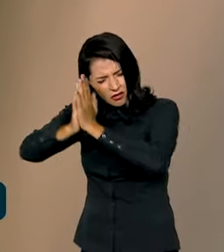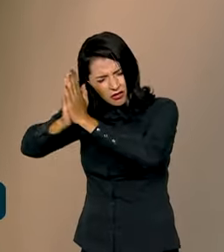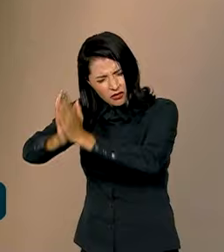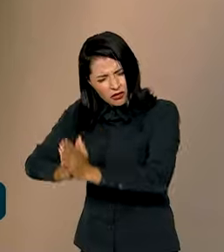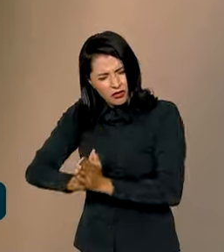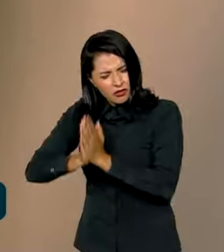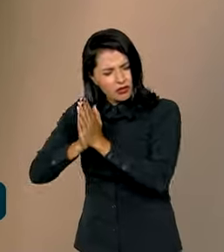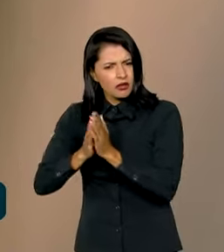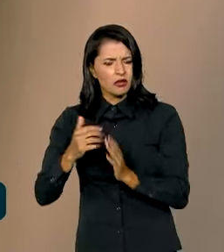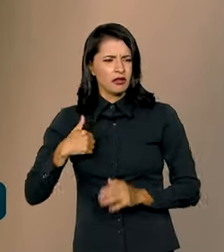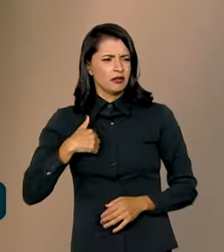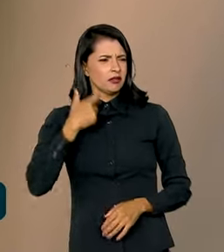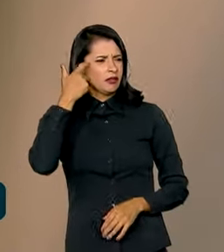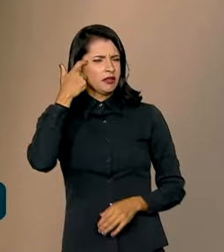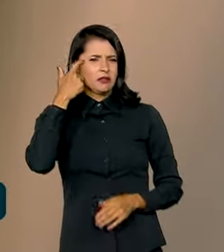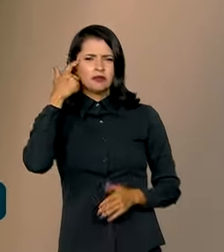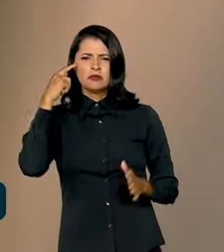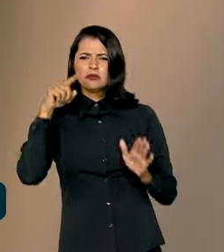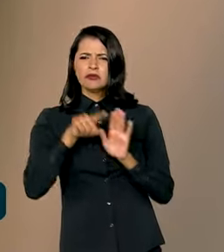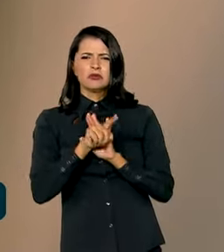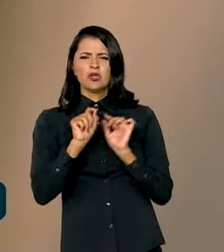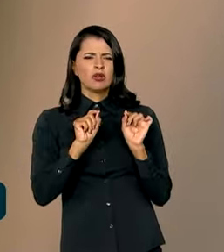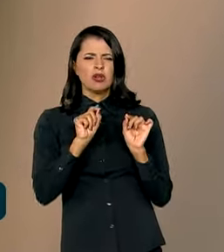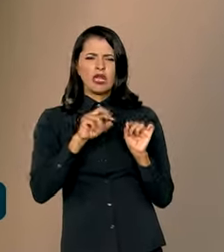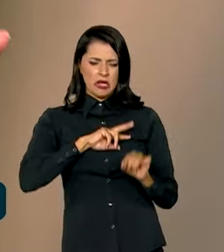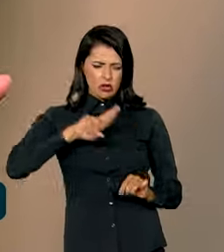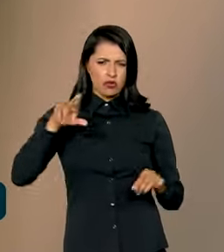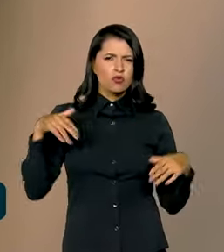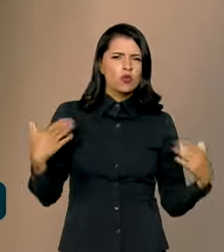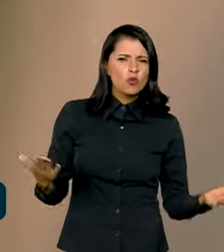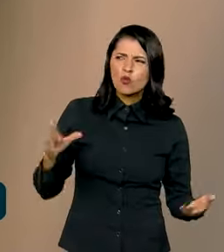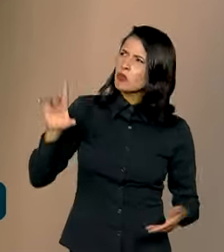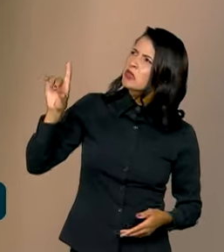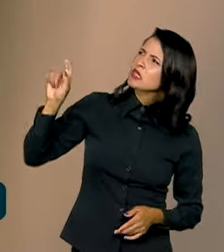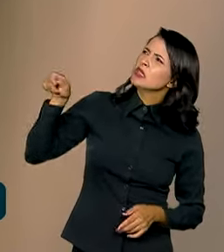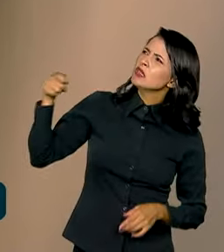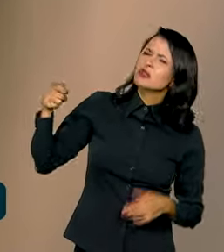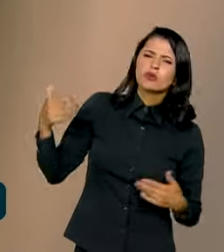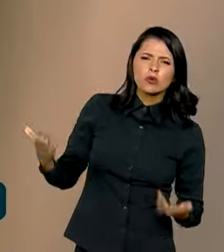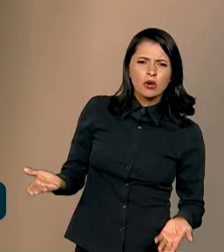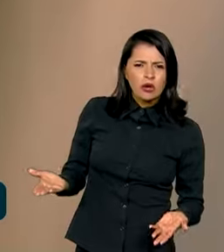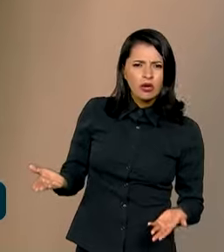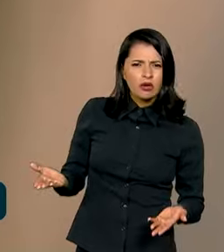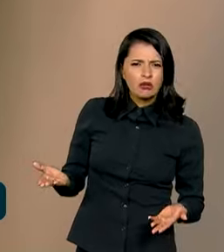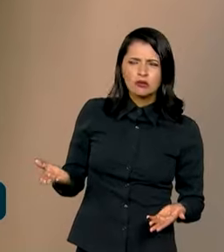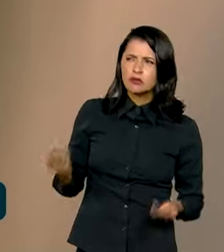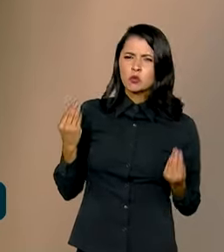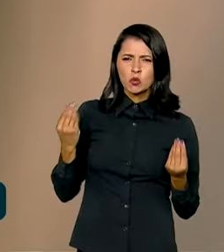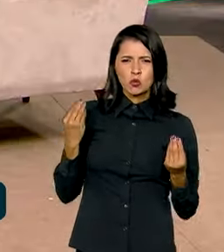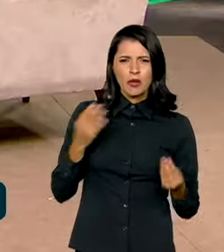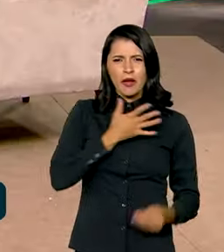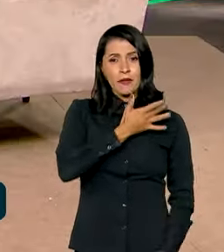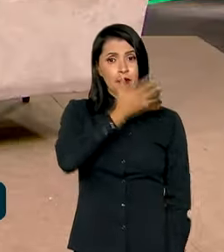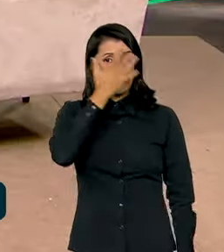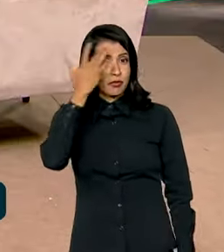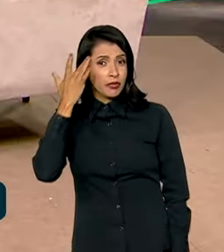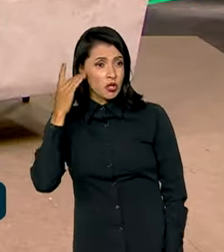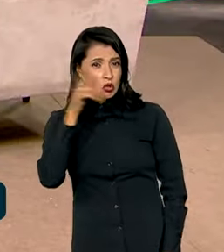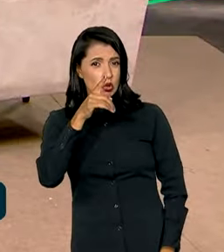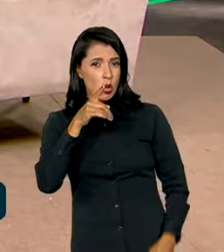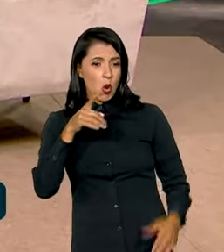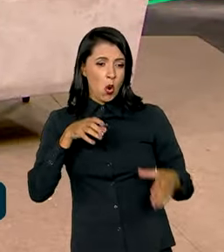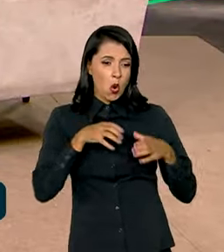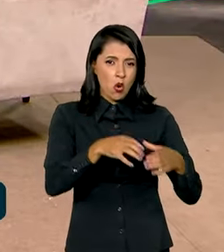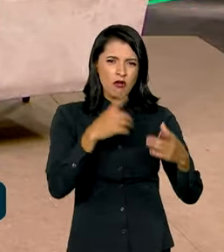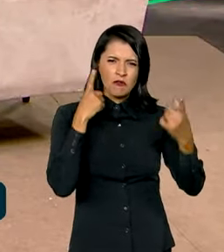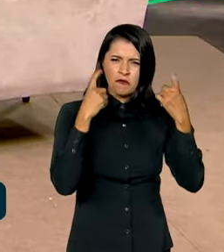E ele se perguntava, mas que religião é essa? Que Deus é esse? Que faz com que as pessoas convivam com a violência